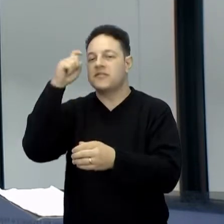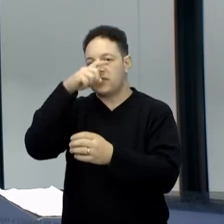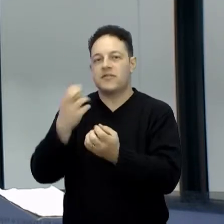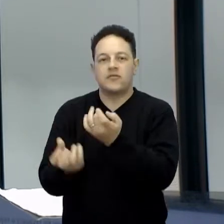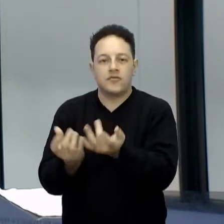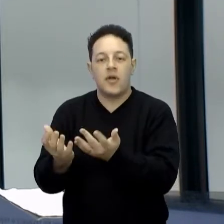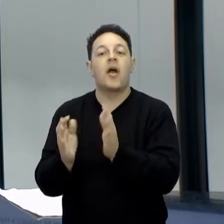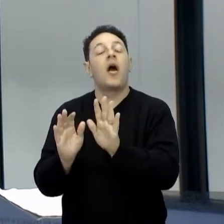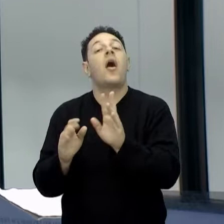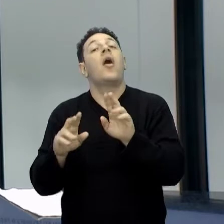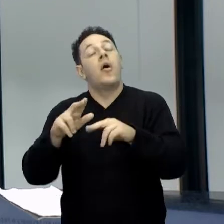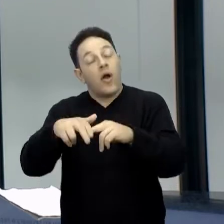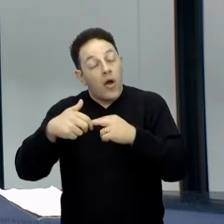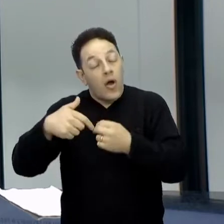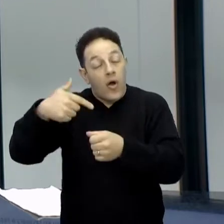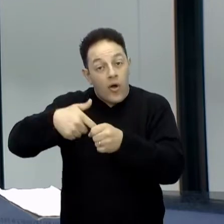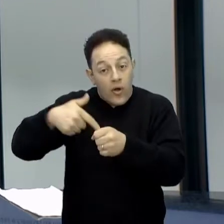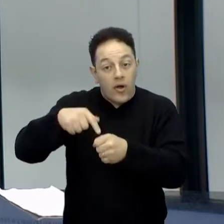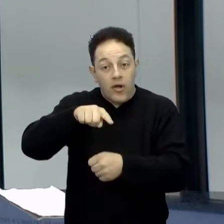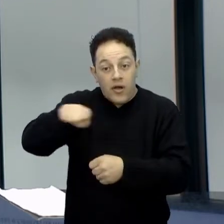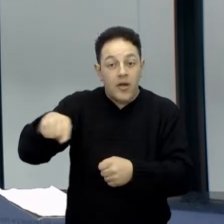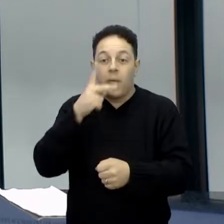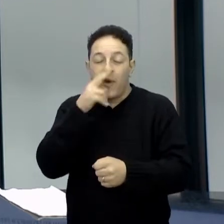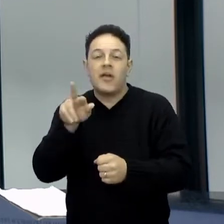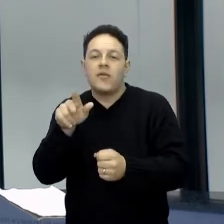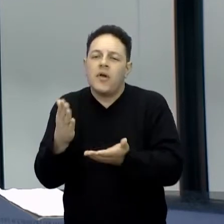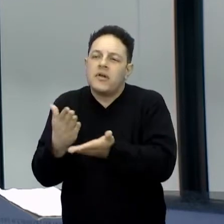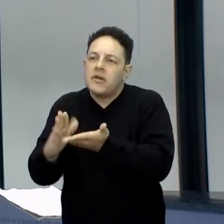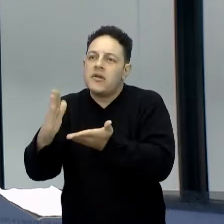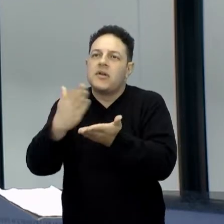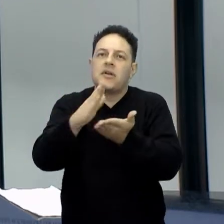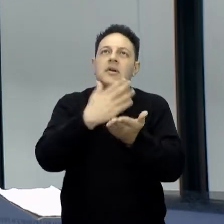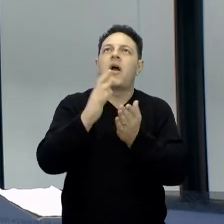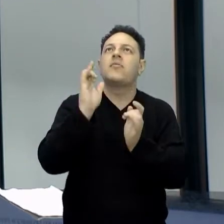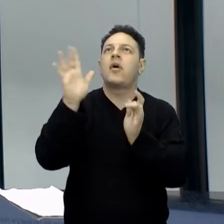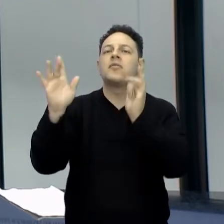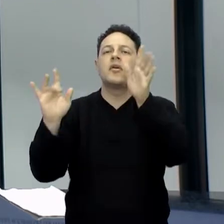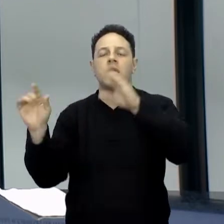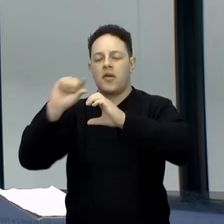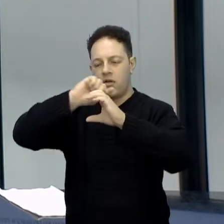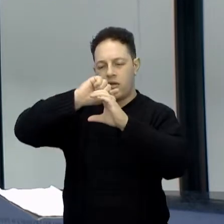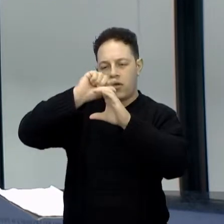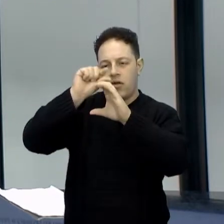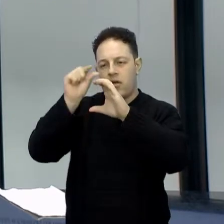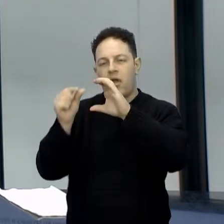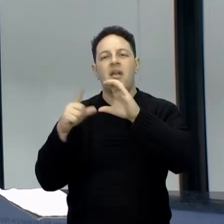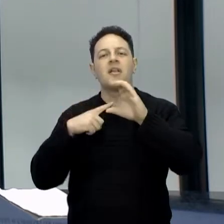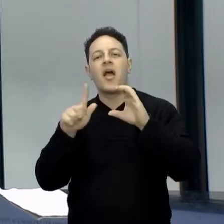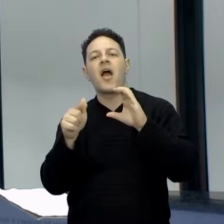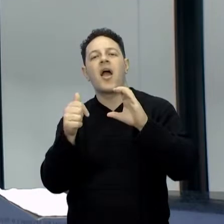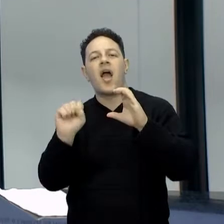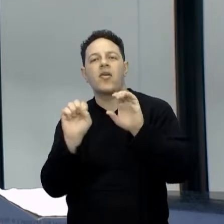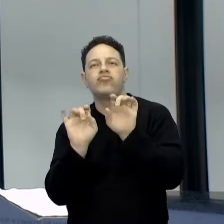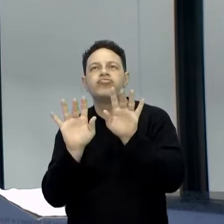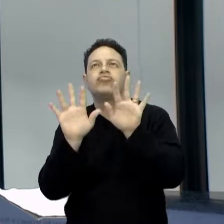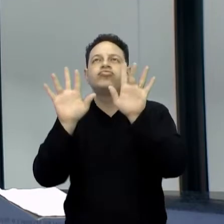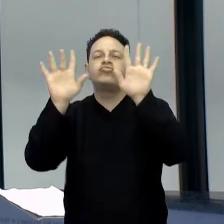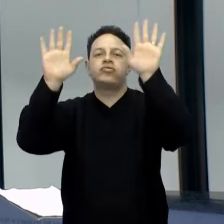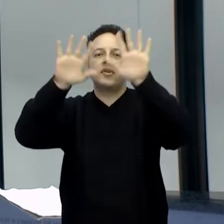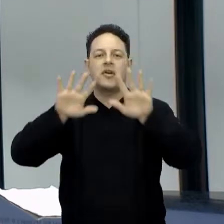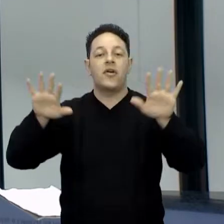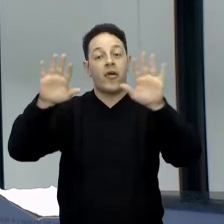combustíveis, eles eliminam na nossa atmosfera gases do efeito estufa, gases poluentes.